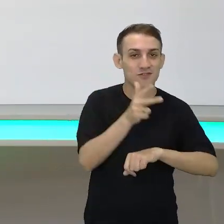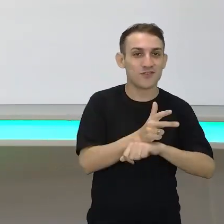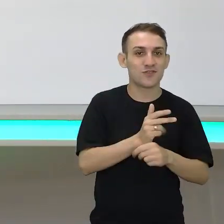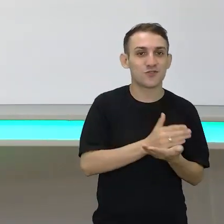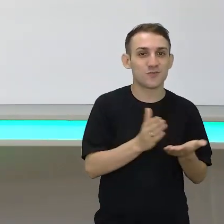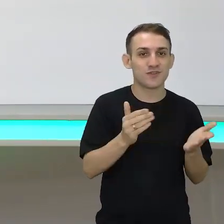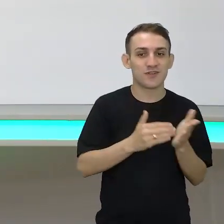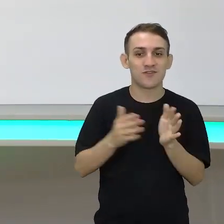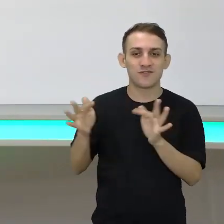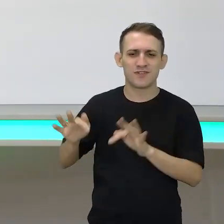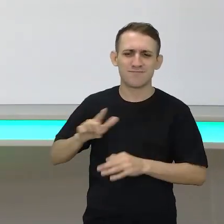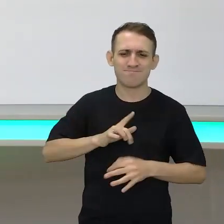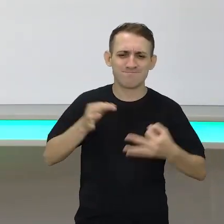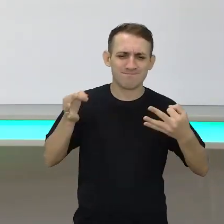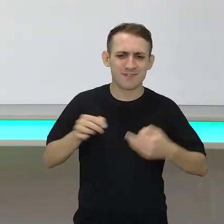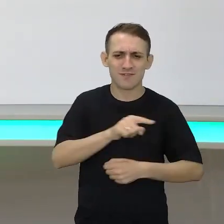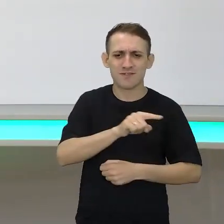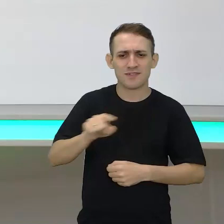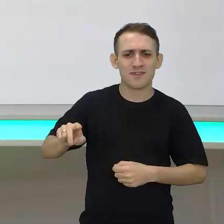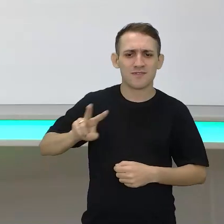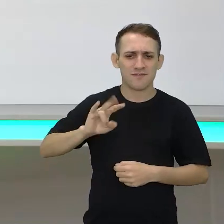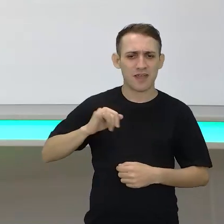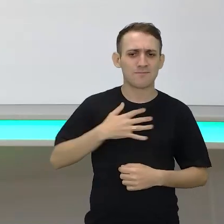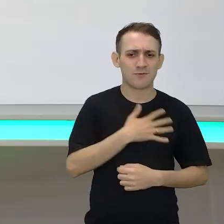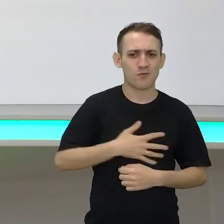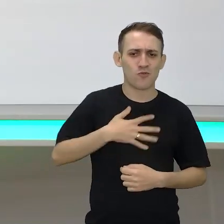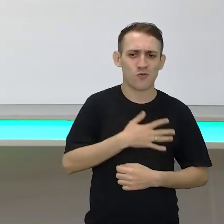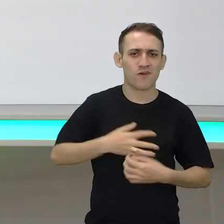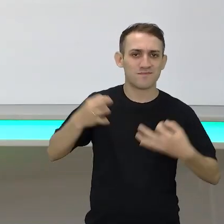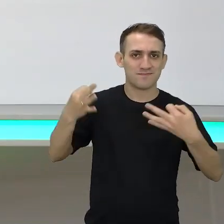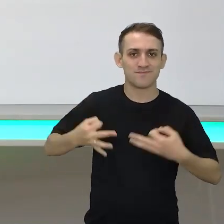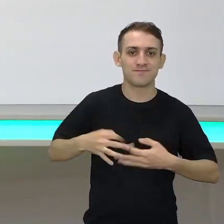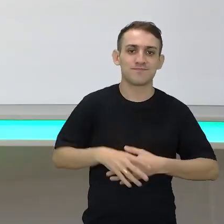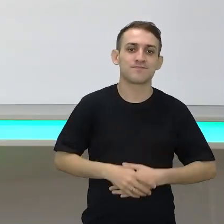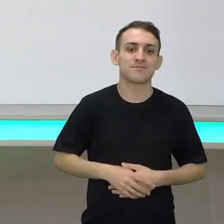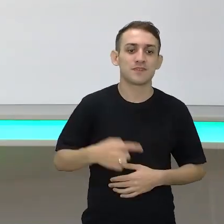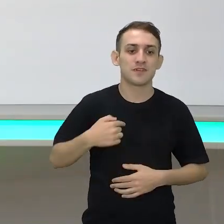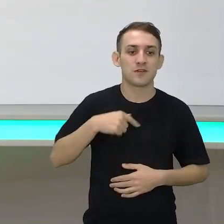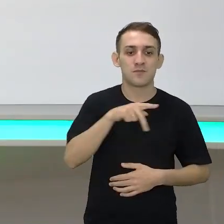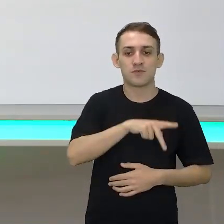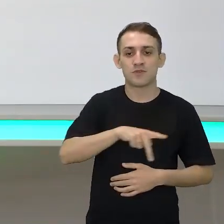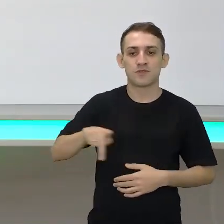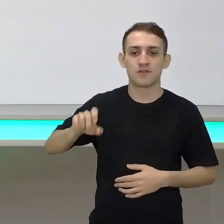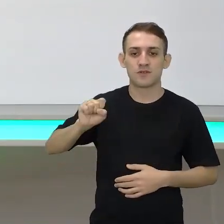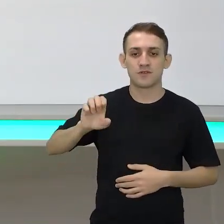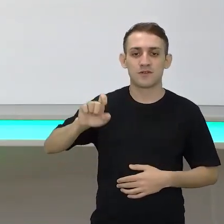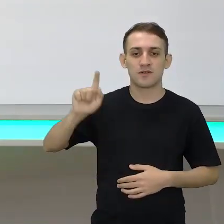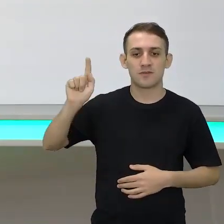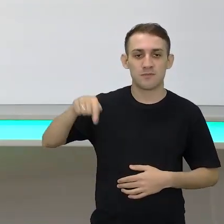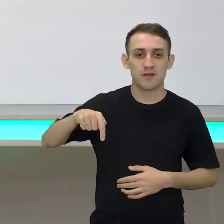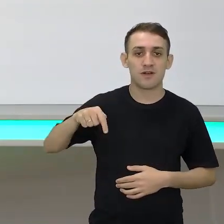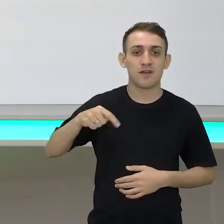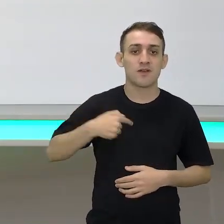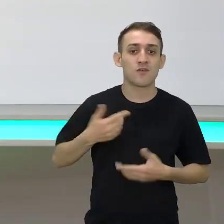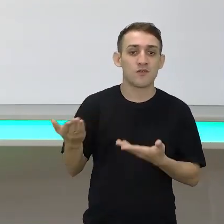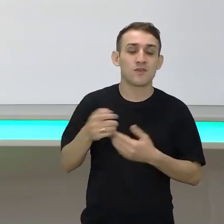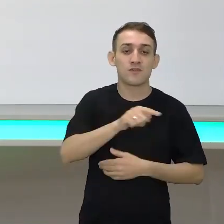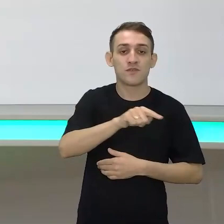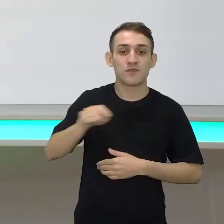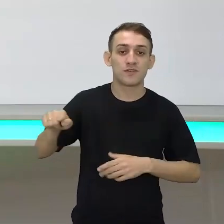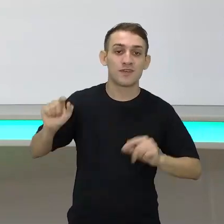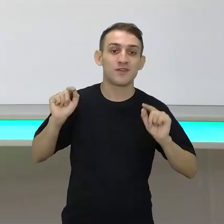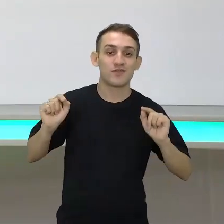início ao fim, tenho certeza que você vai gostar muito. Eu sou o professor Seba Nunes e quero convidar você a,